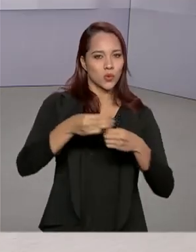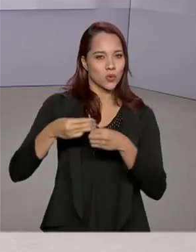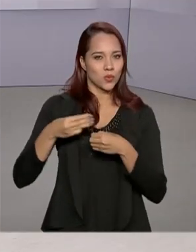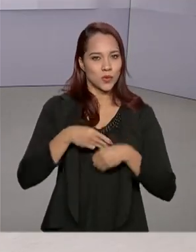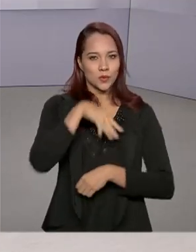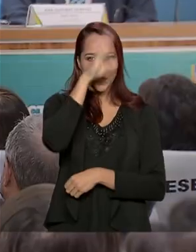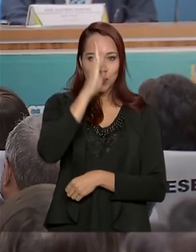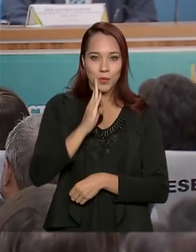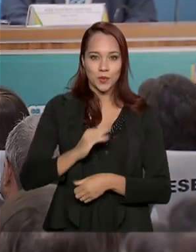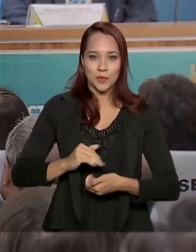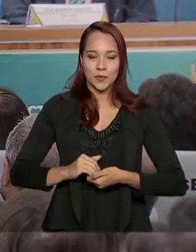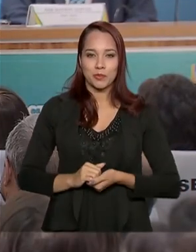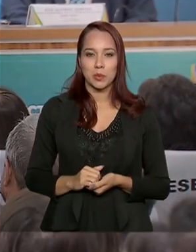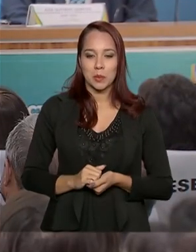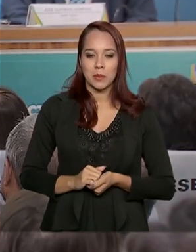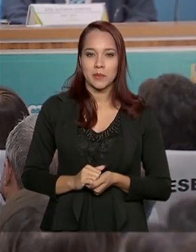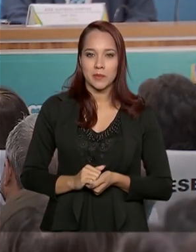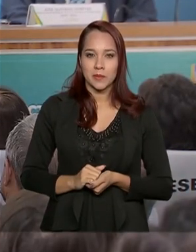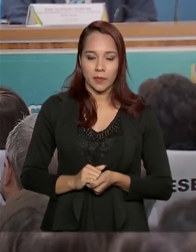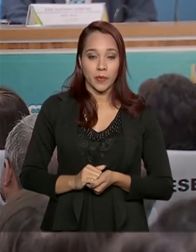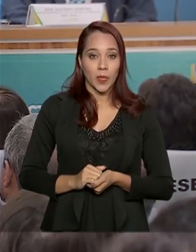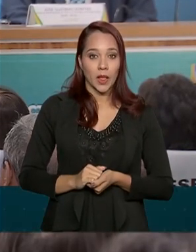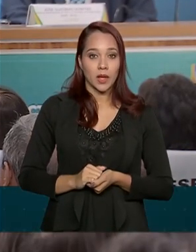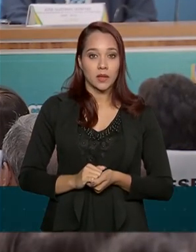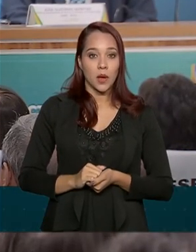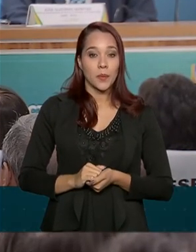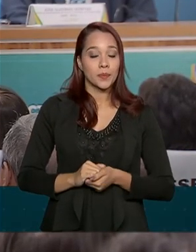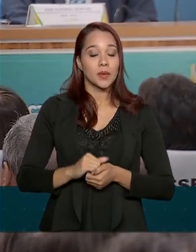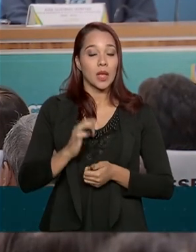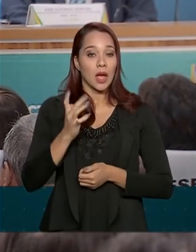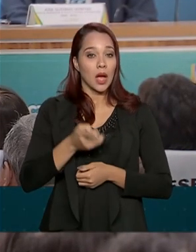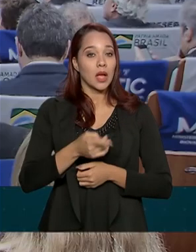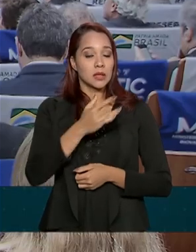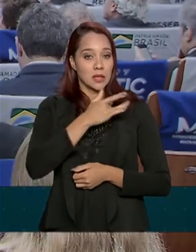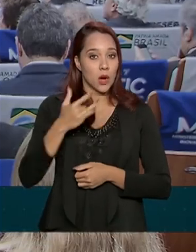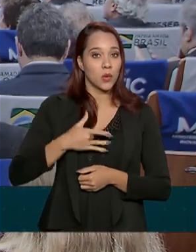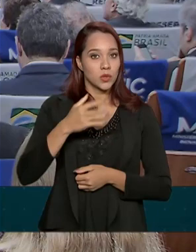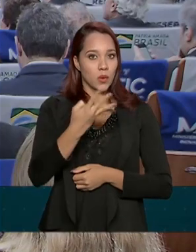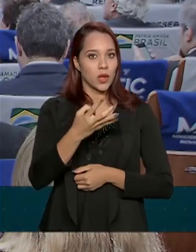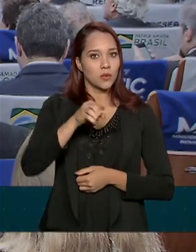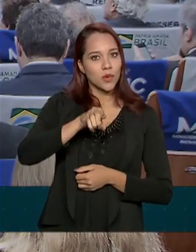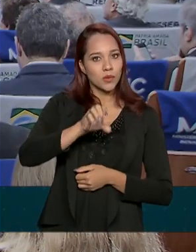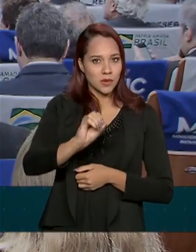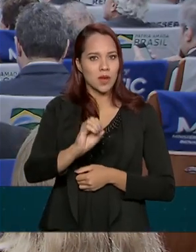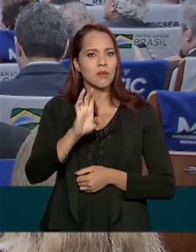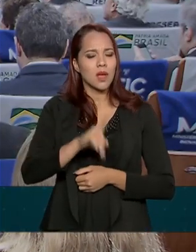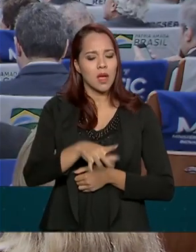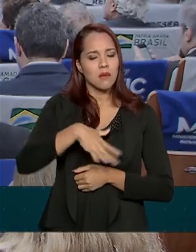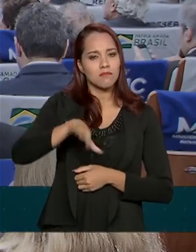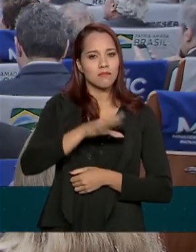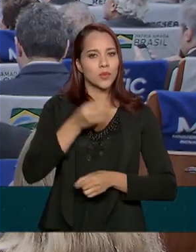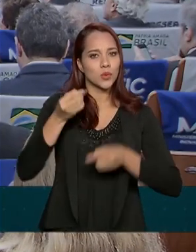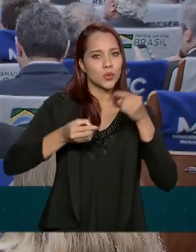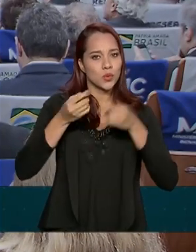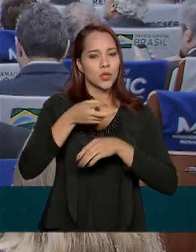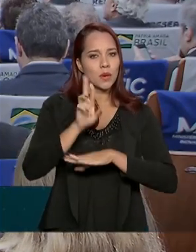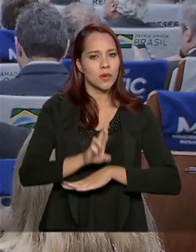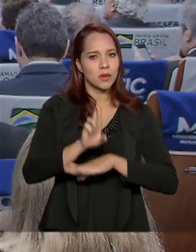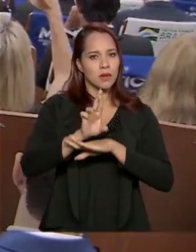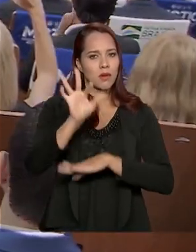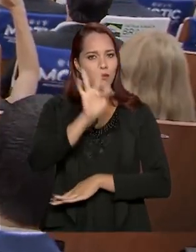brasileiros. A Câmara da Saúde 4.0 é um ambiente para discutir com representantes de